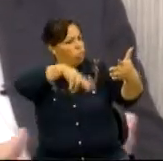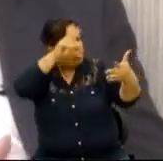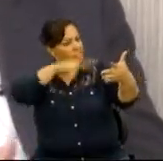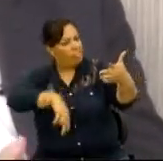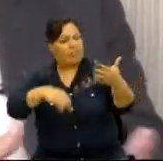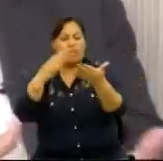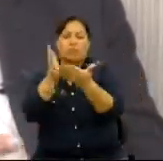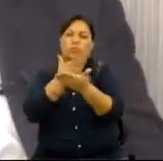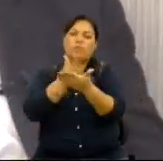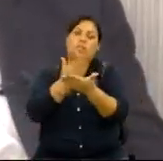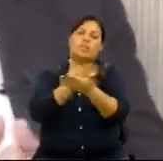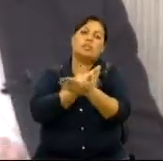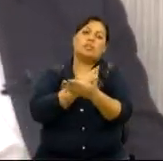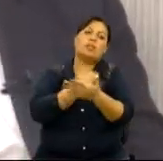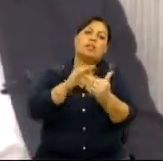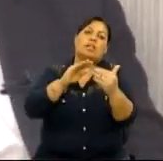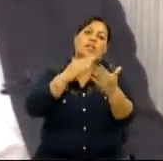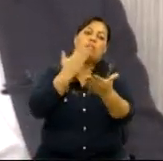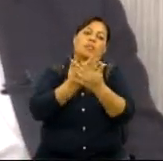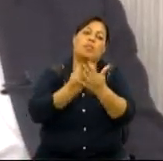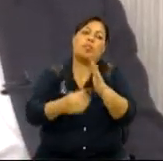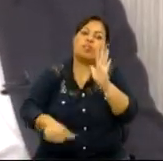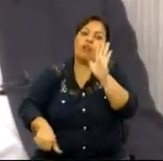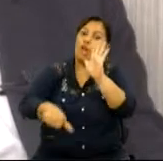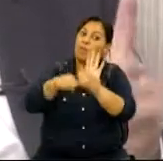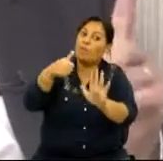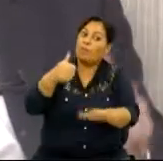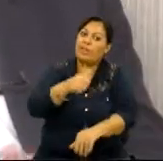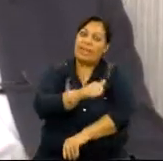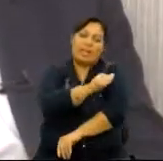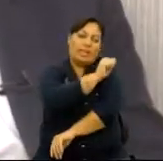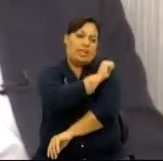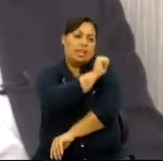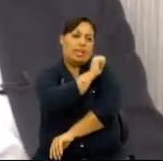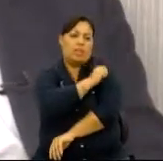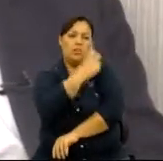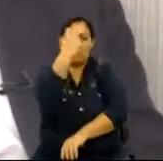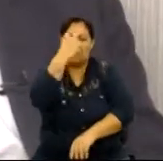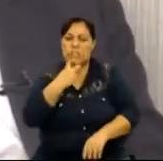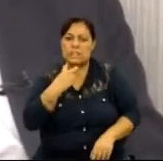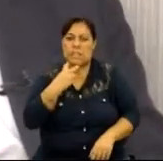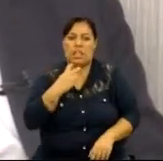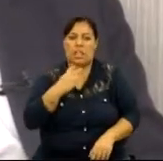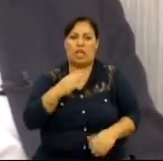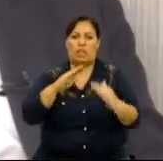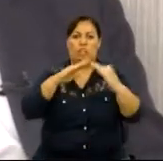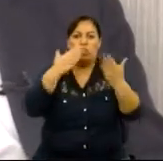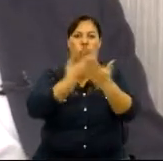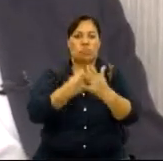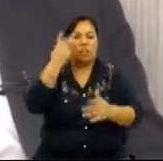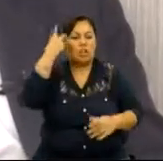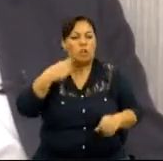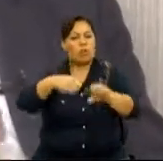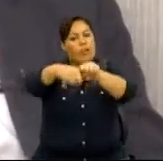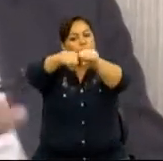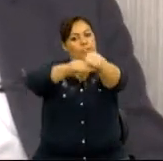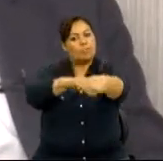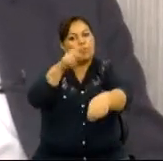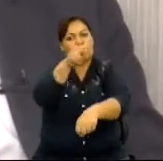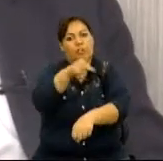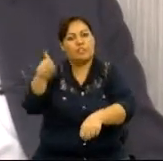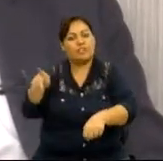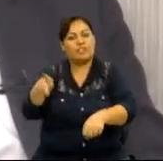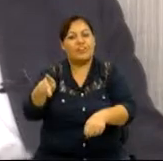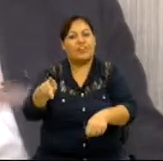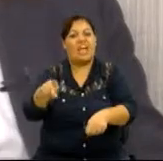leitura dos livros, ajudaram a ela contribuiu esse estudo e ela foi a primeira aluna cega de uma escola normal, o Colégio Cartão de Campos, ela se formou